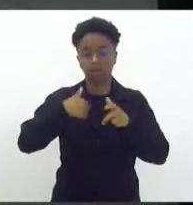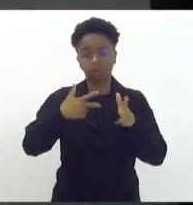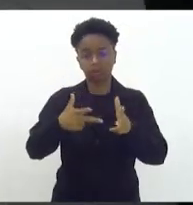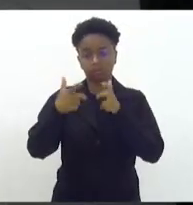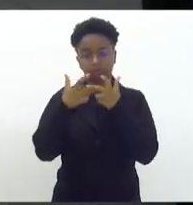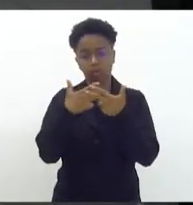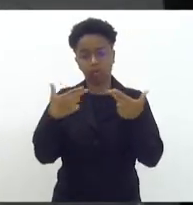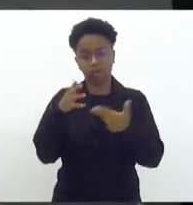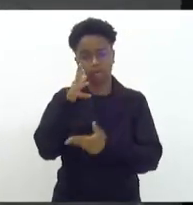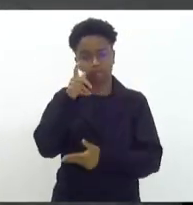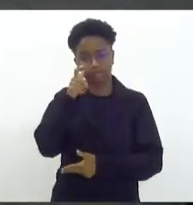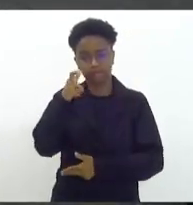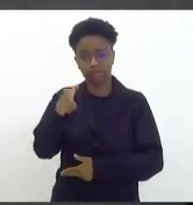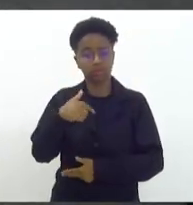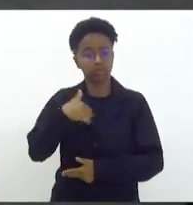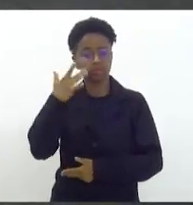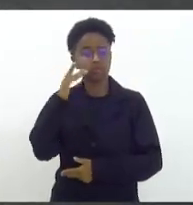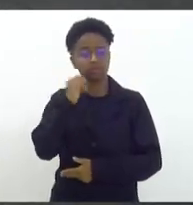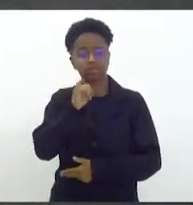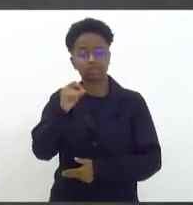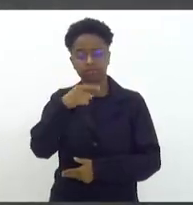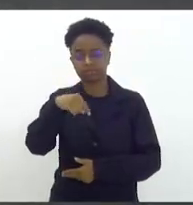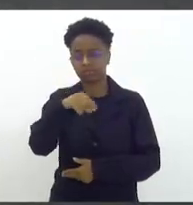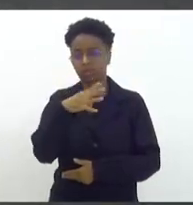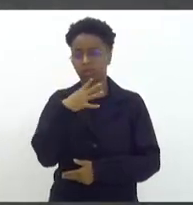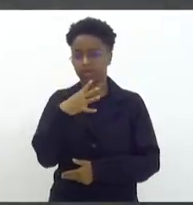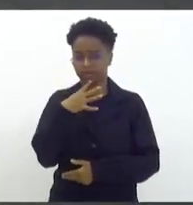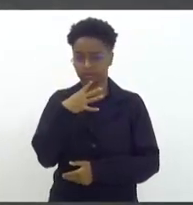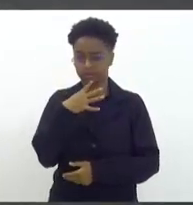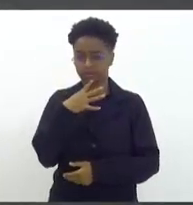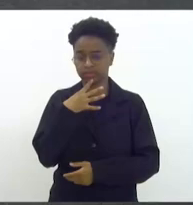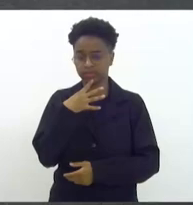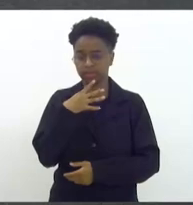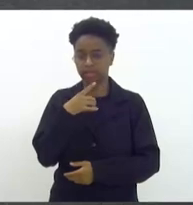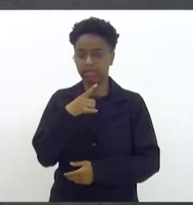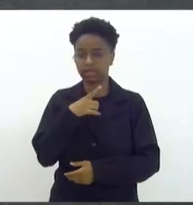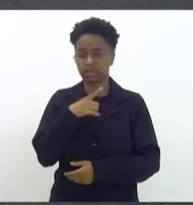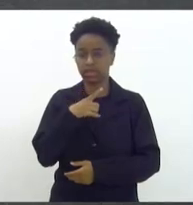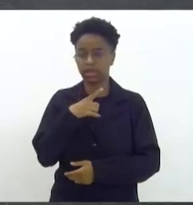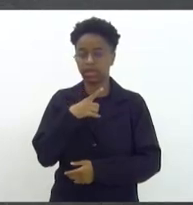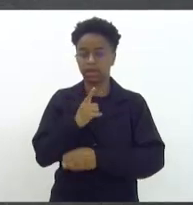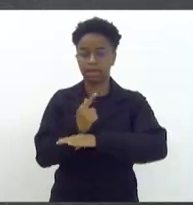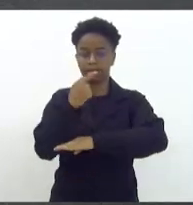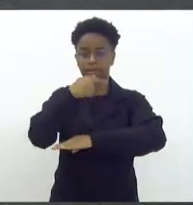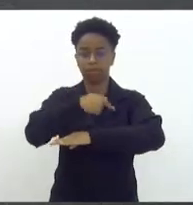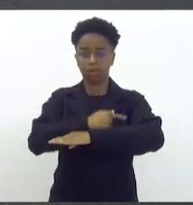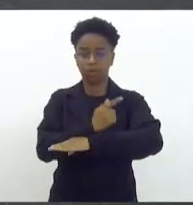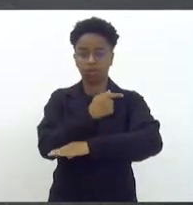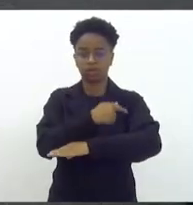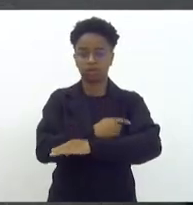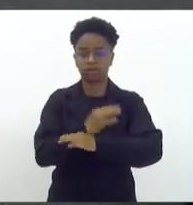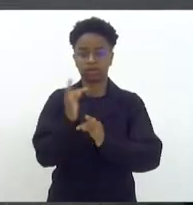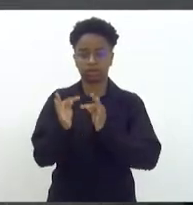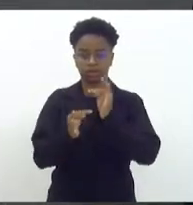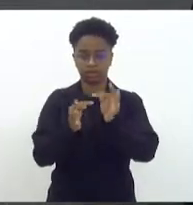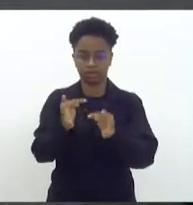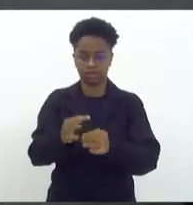interessante, não sei se a Vossa Excelência conhece, Tiaju, o que chamam de bototerapia. Puseram